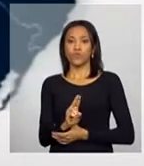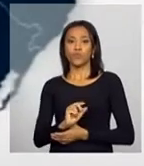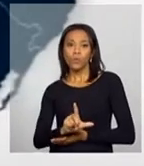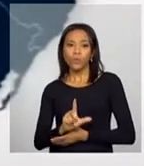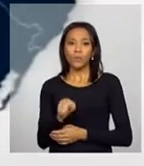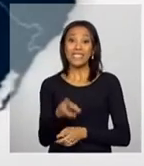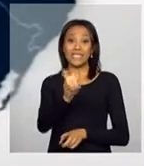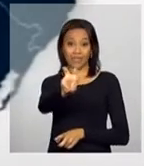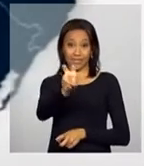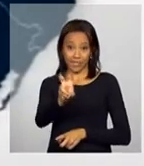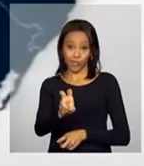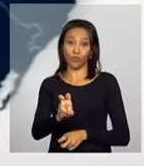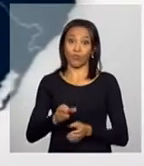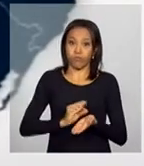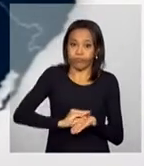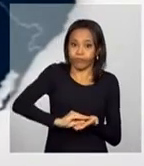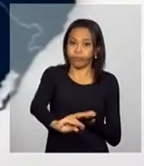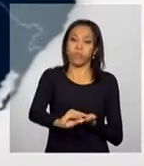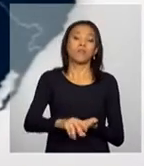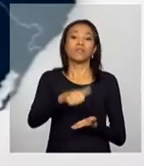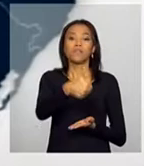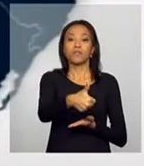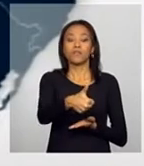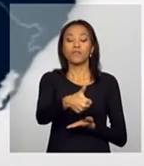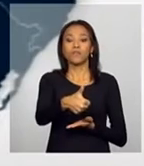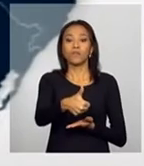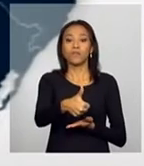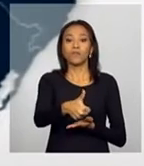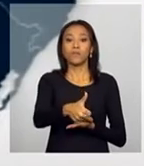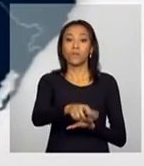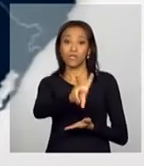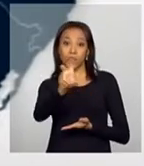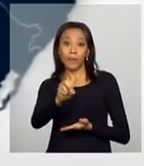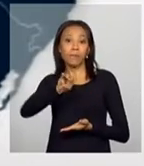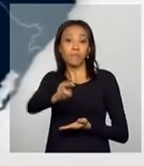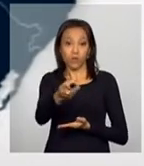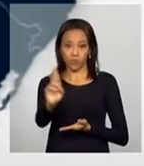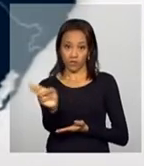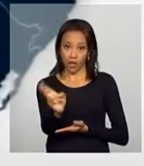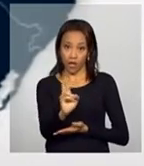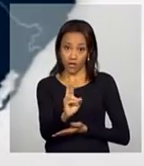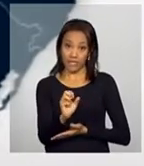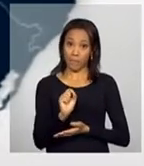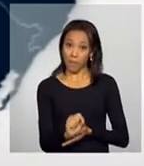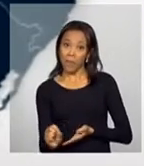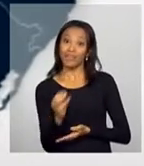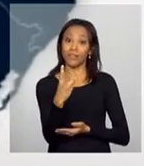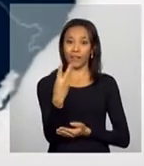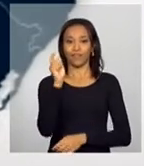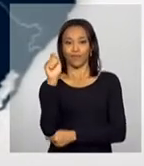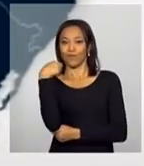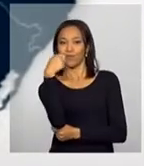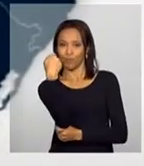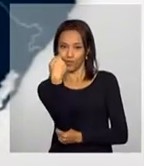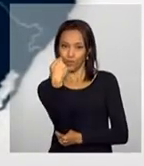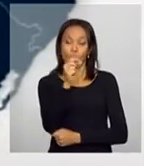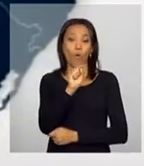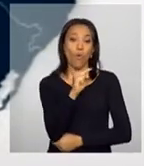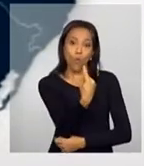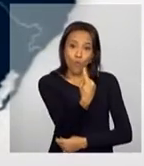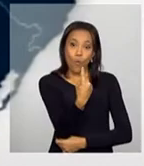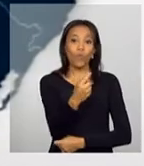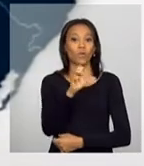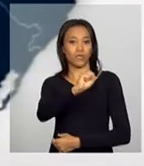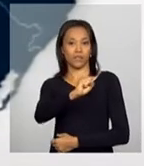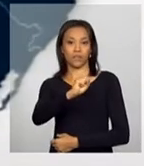5 empreendimentos, com investimento de 150 milhões de reais, dos quais 3 no Rio Grande do Sul, 1 em